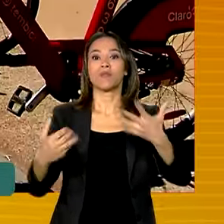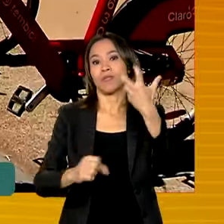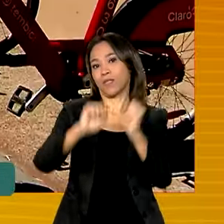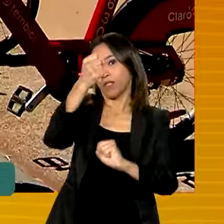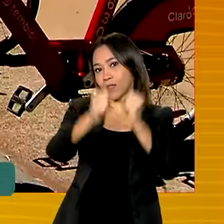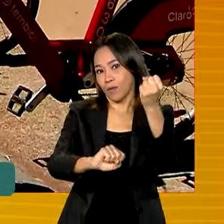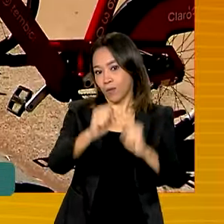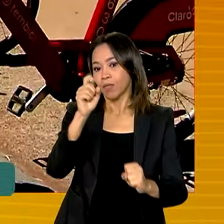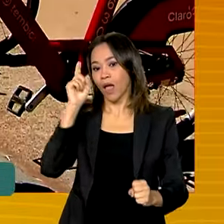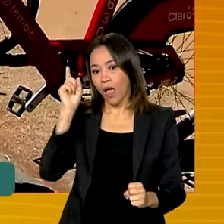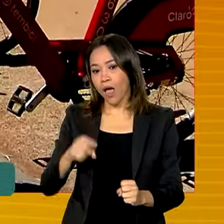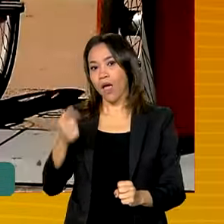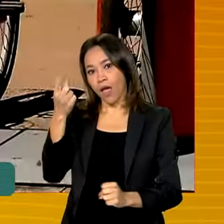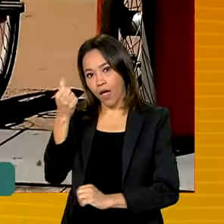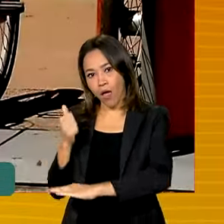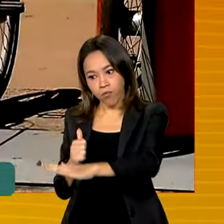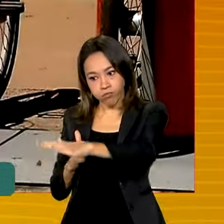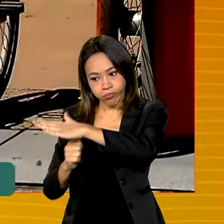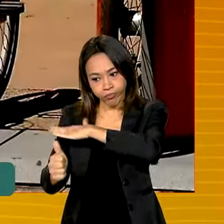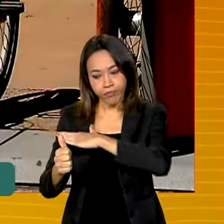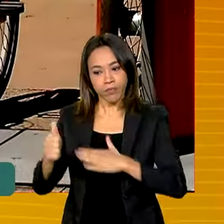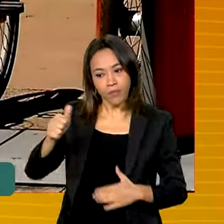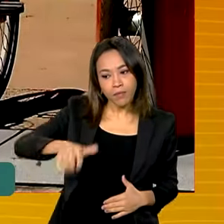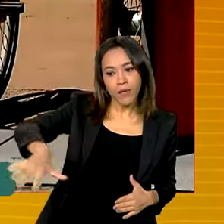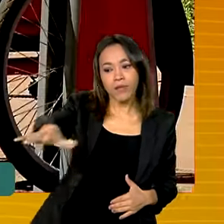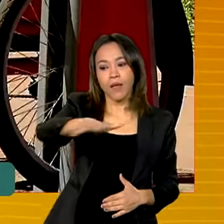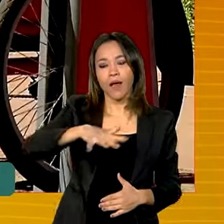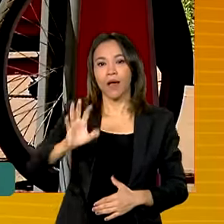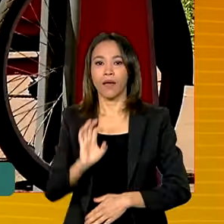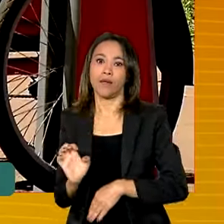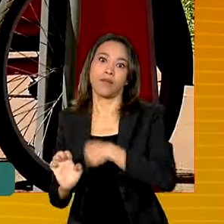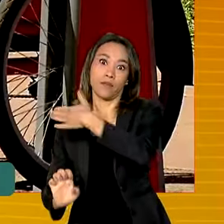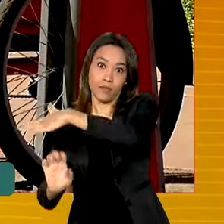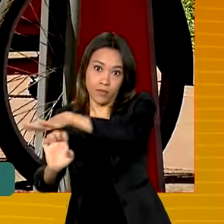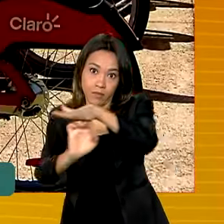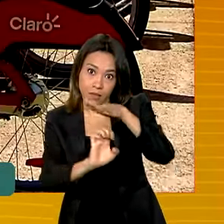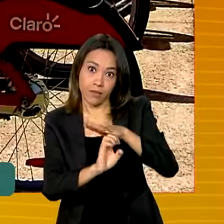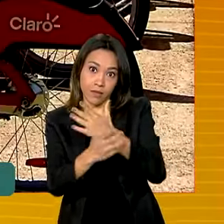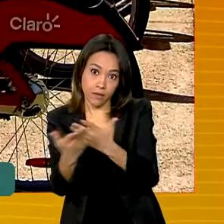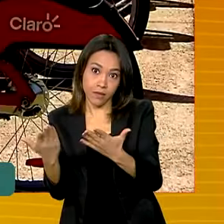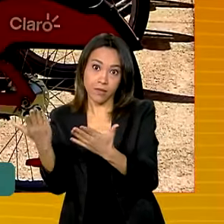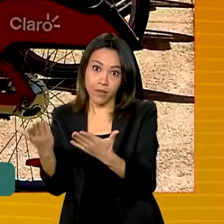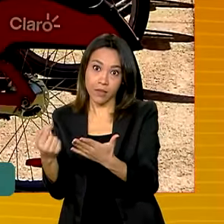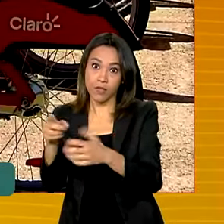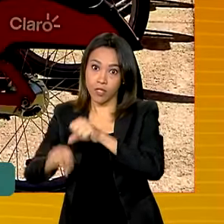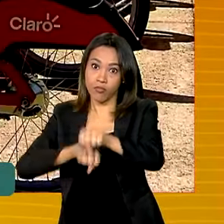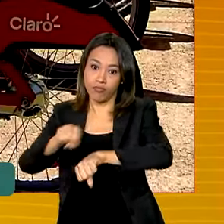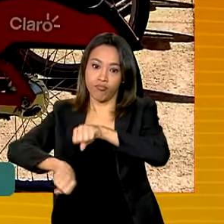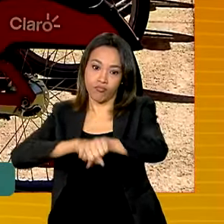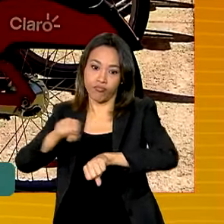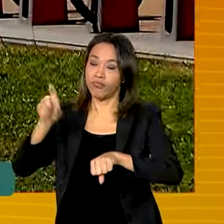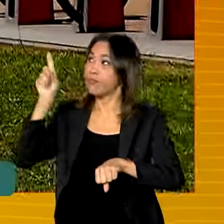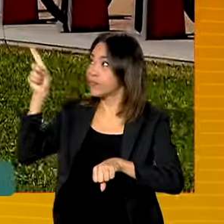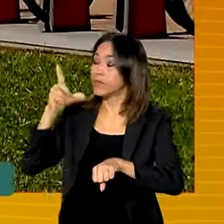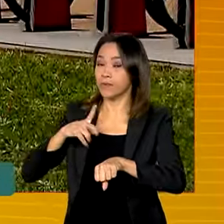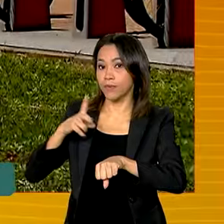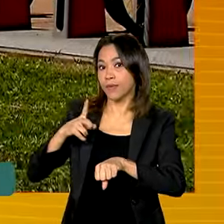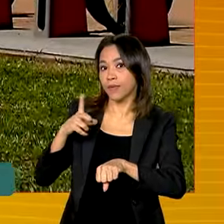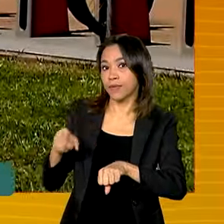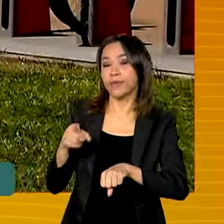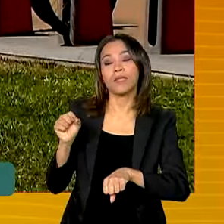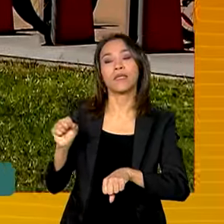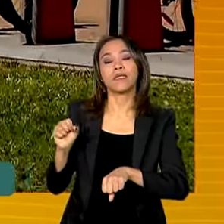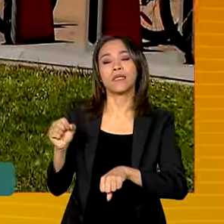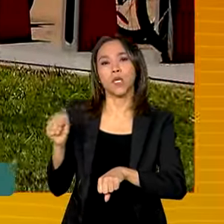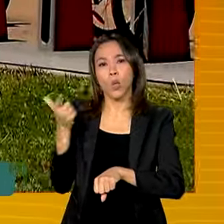BNDES concedido à empresa Tembice no setor de micromobilidade urbana. E nesse conceito, a gente está incluindo as bicicletas, que